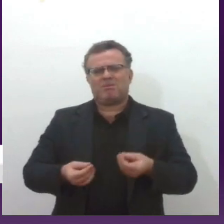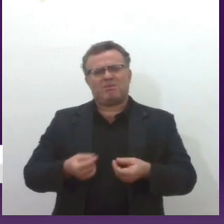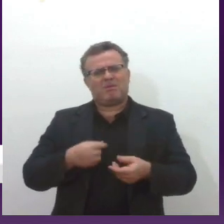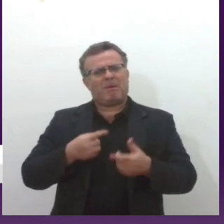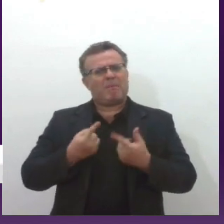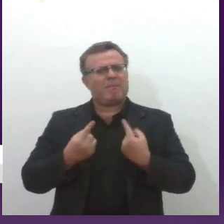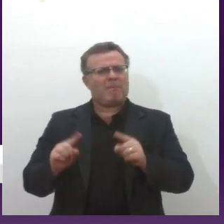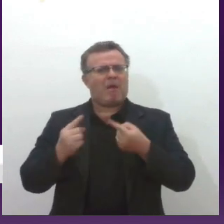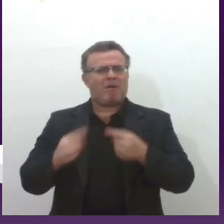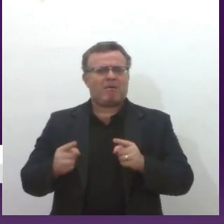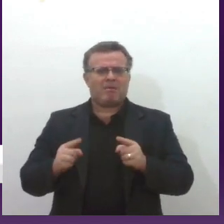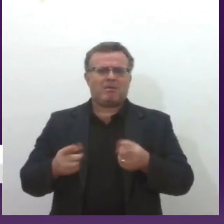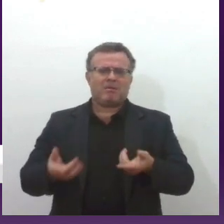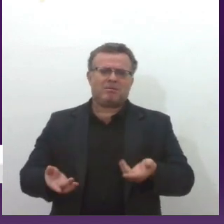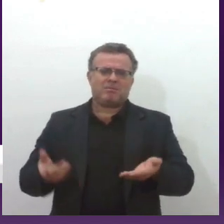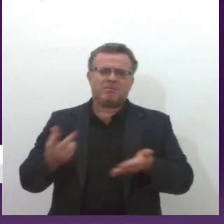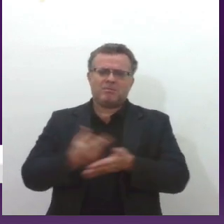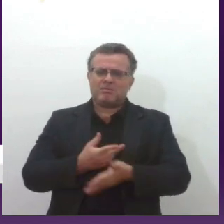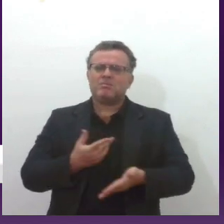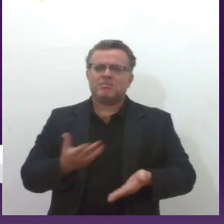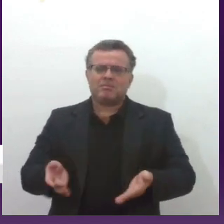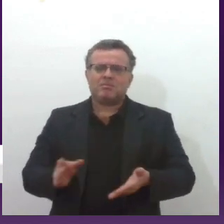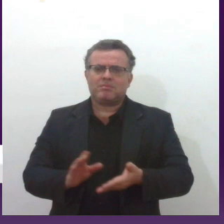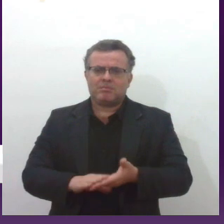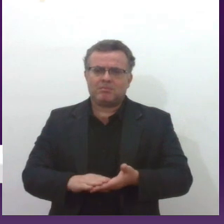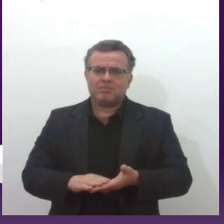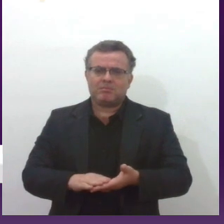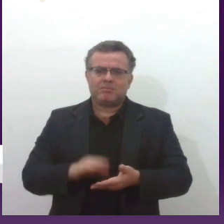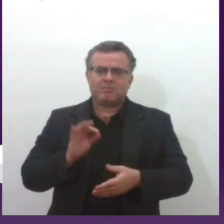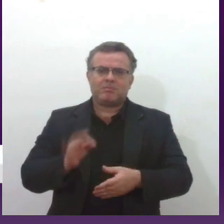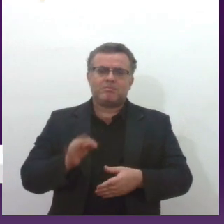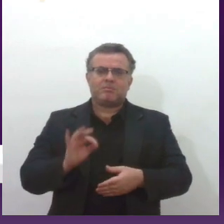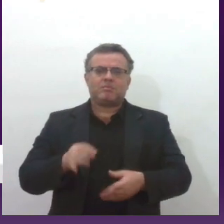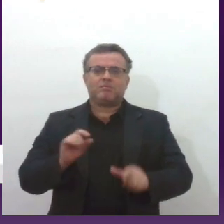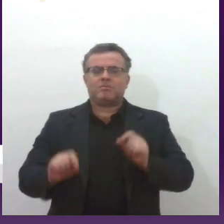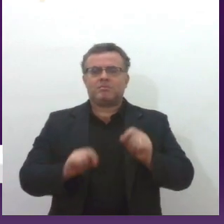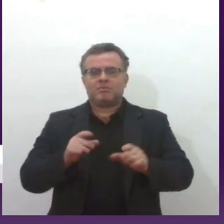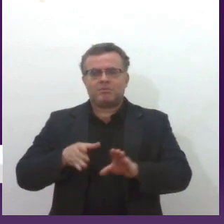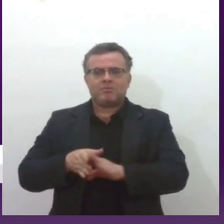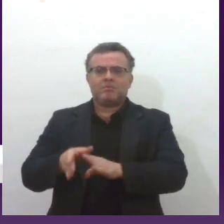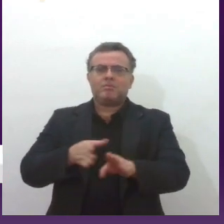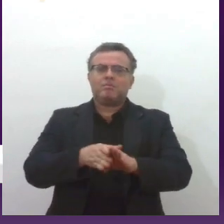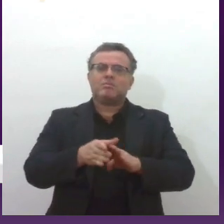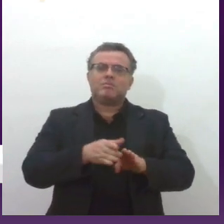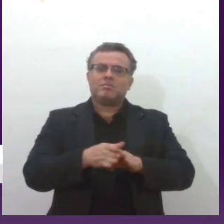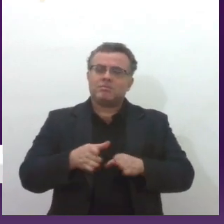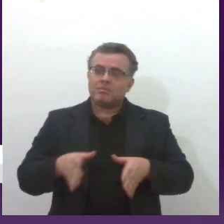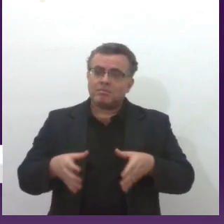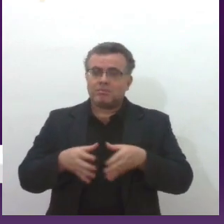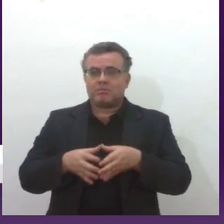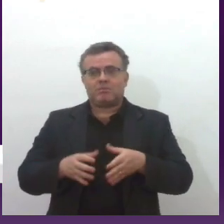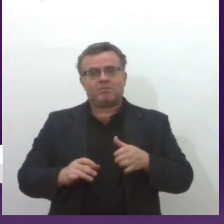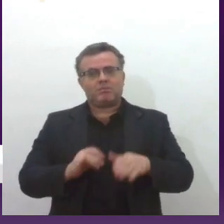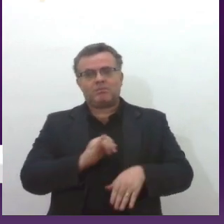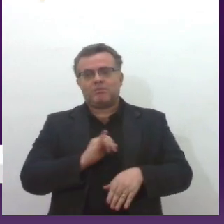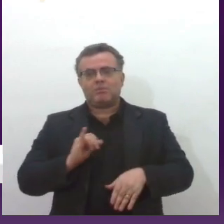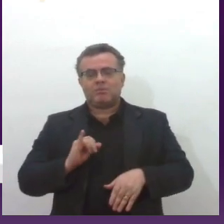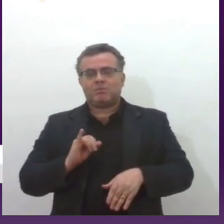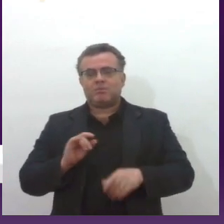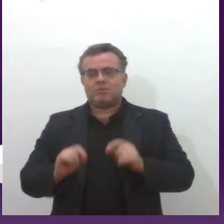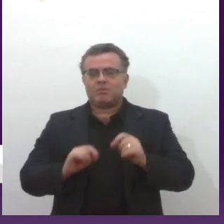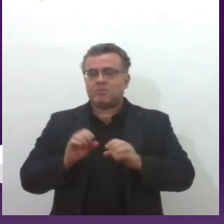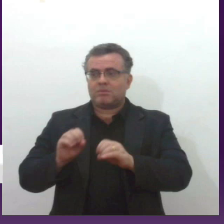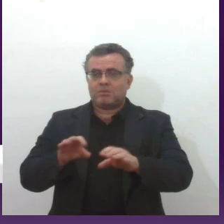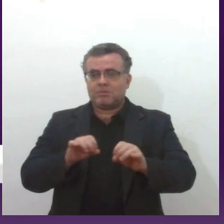Isso é comum, né, Amanda? Ou era pelo menos, então a gente tem orientado o corpo de instrutores a não fazer esse tipo de comentário, porque ele